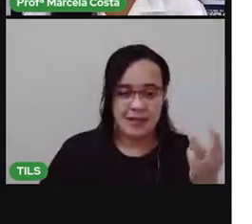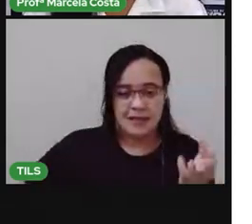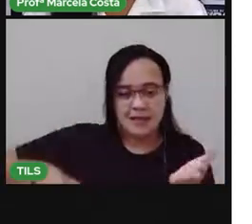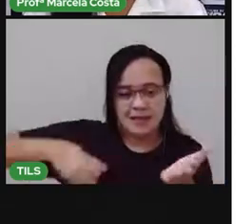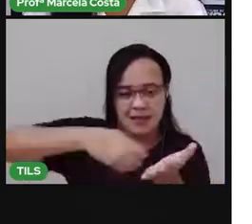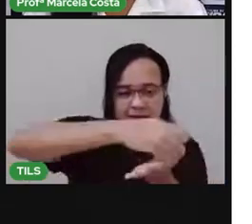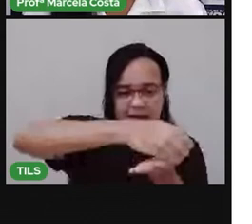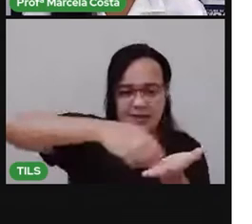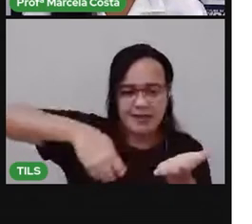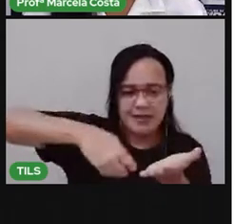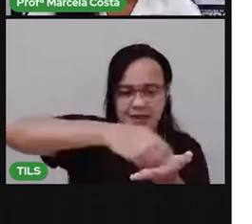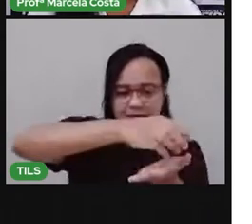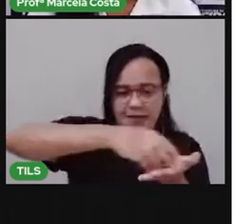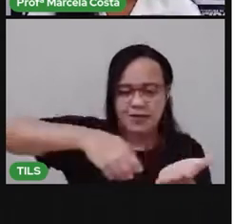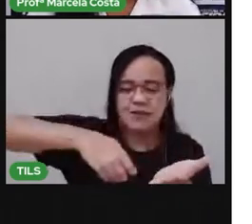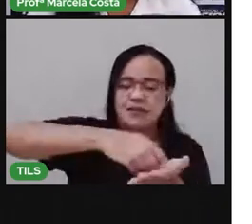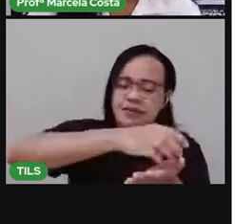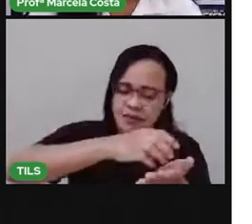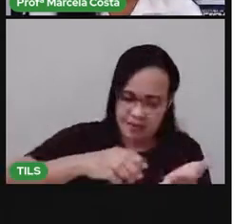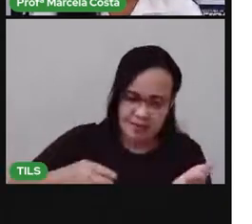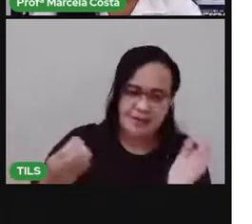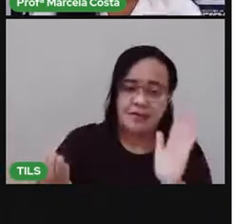carrinhos.